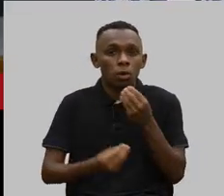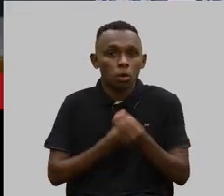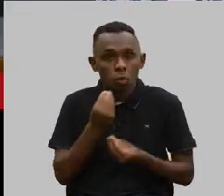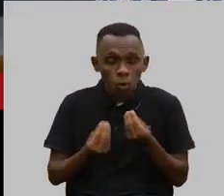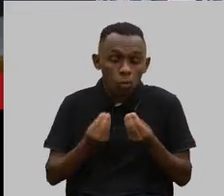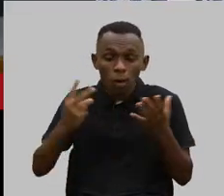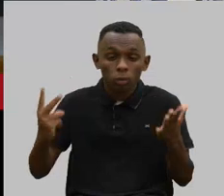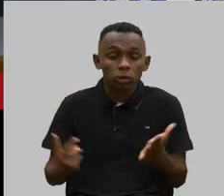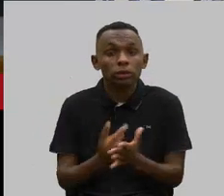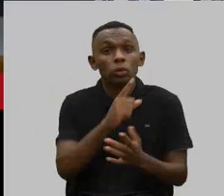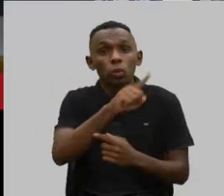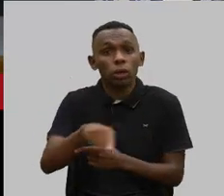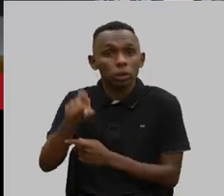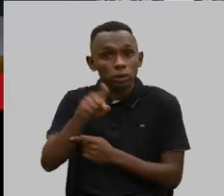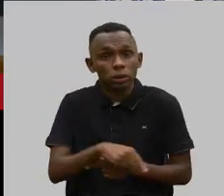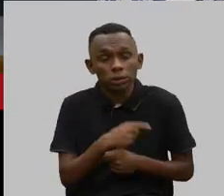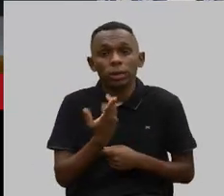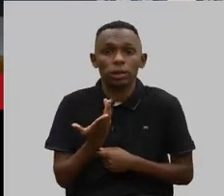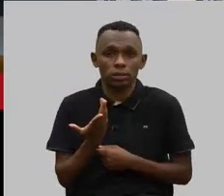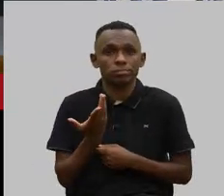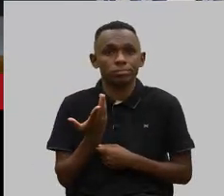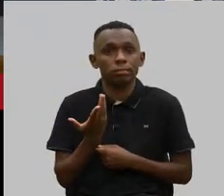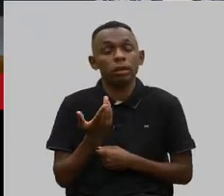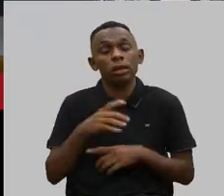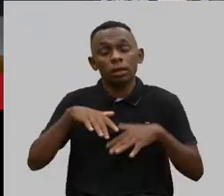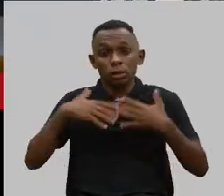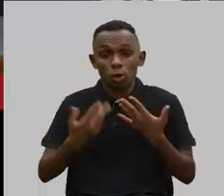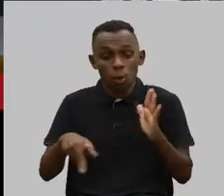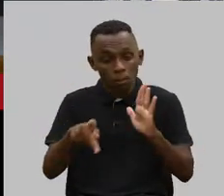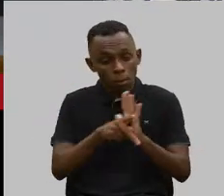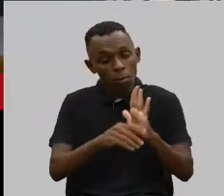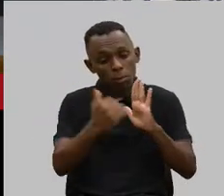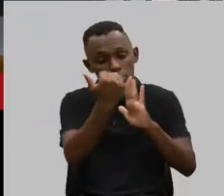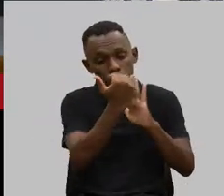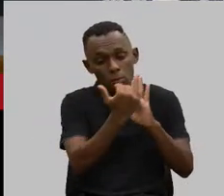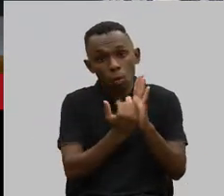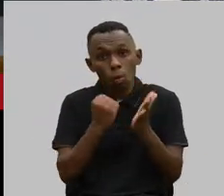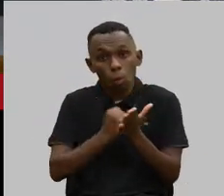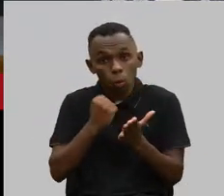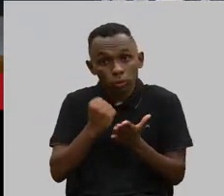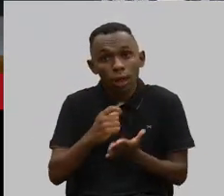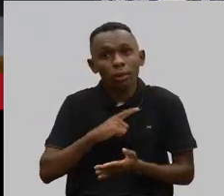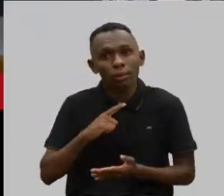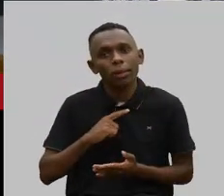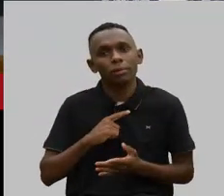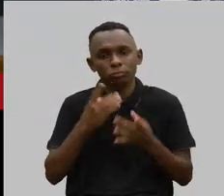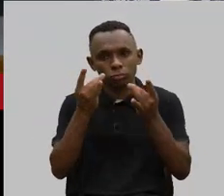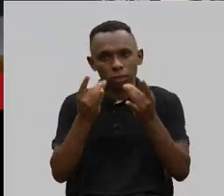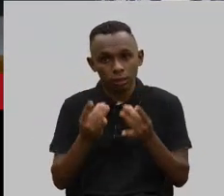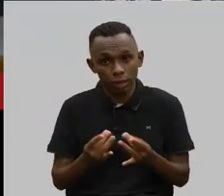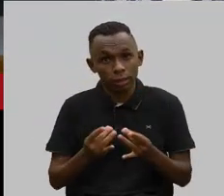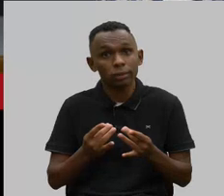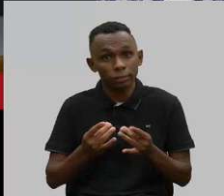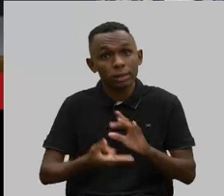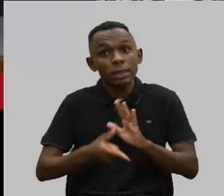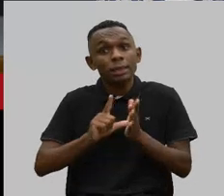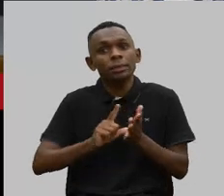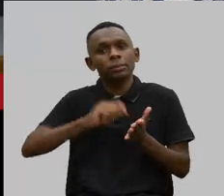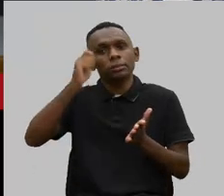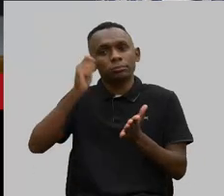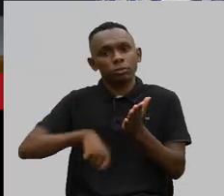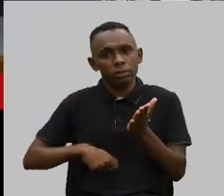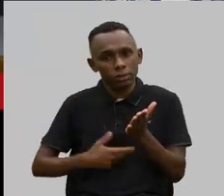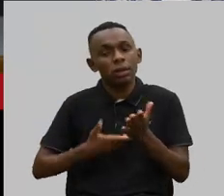cancelamento de qualquer uma das partes. Então, o próprio contrato faz essa regulação, antes mesmo da assinatura.